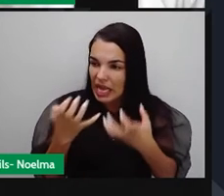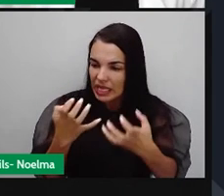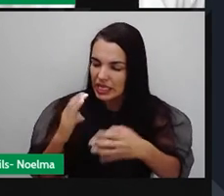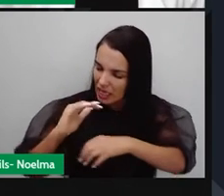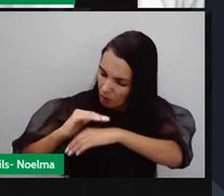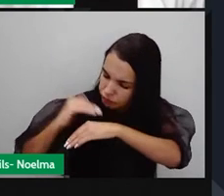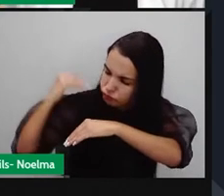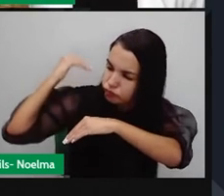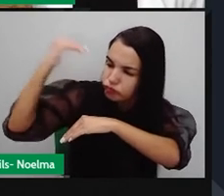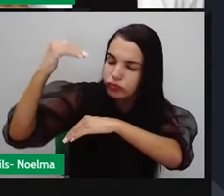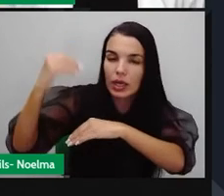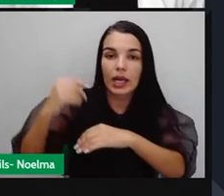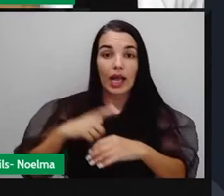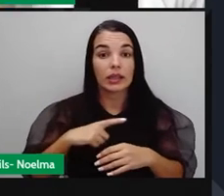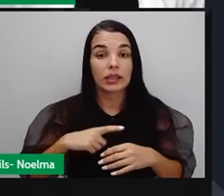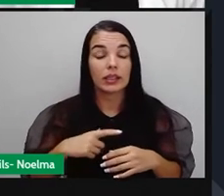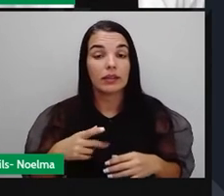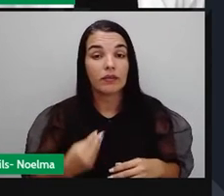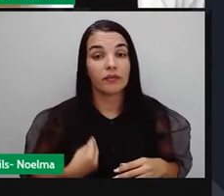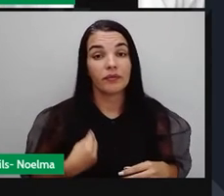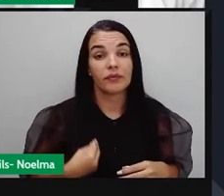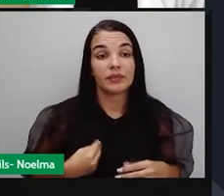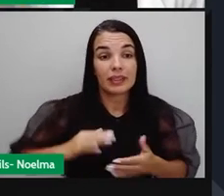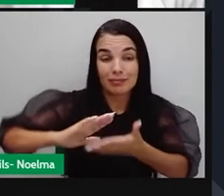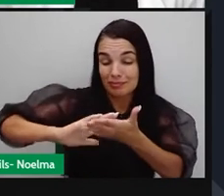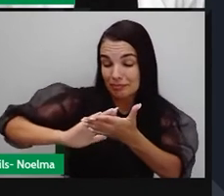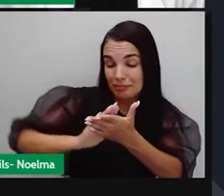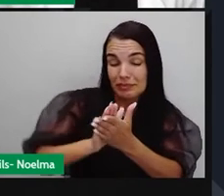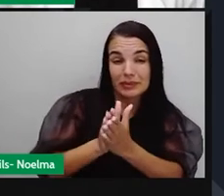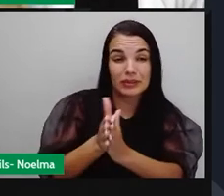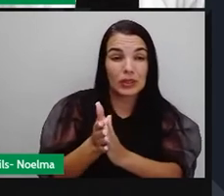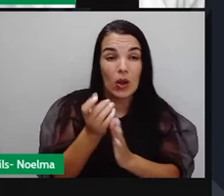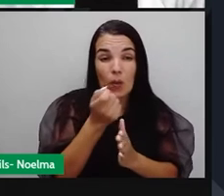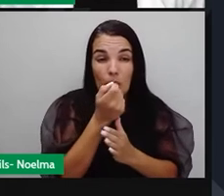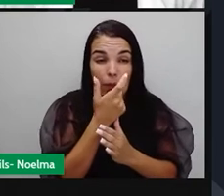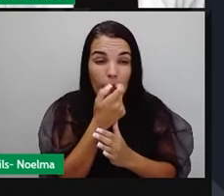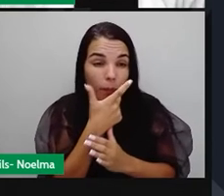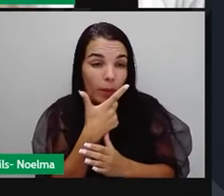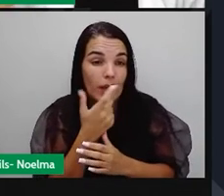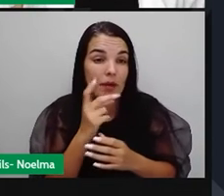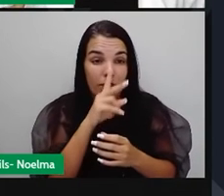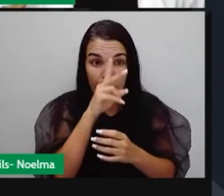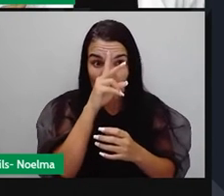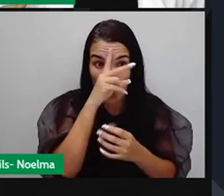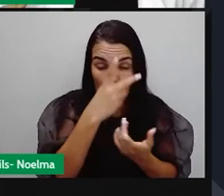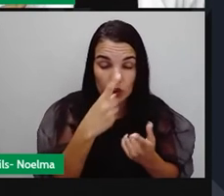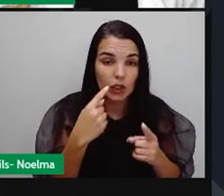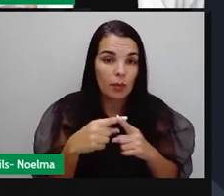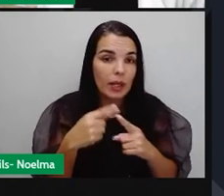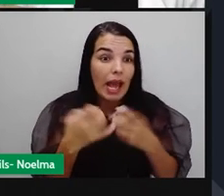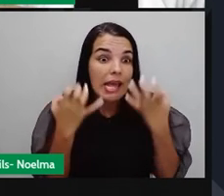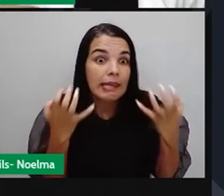sua vida destruída só para, através do doping, através do, só para